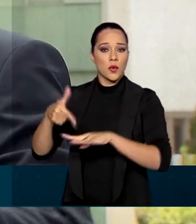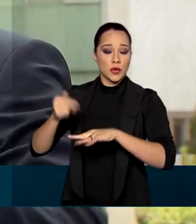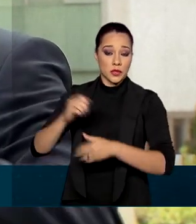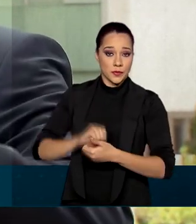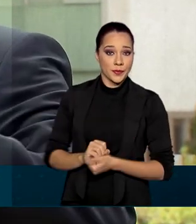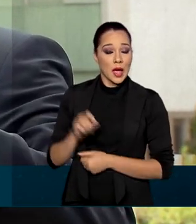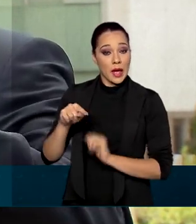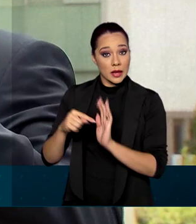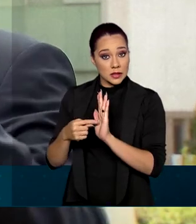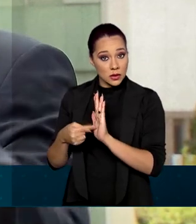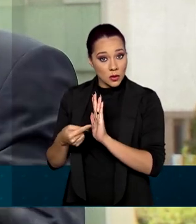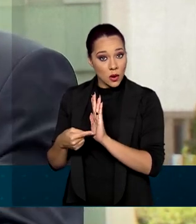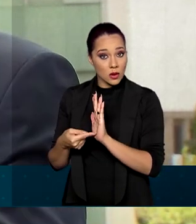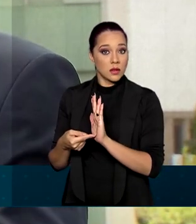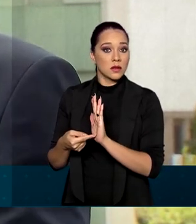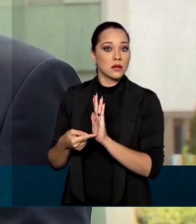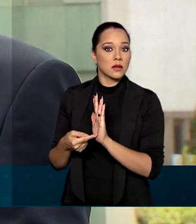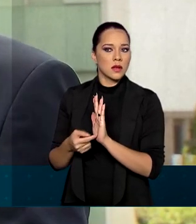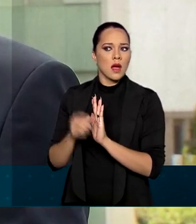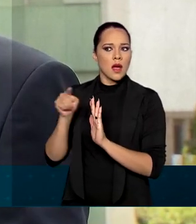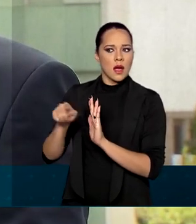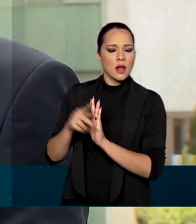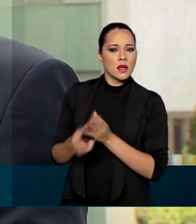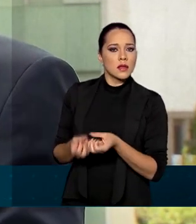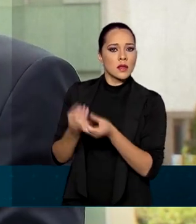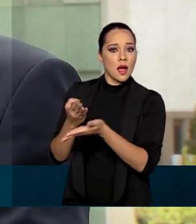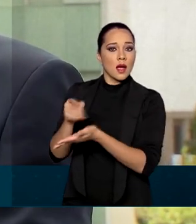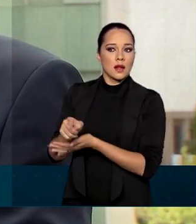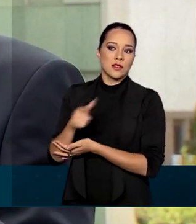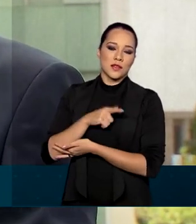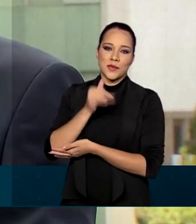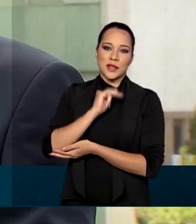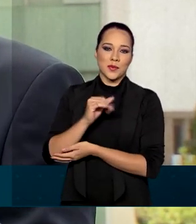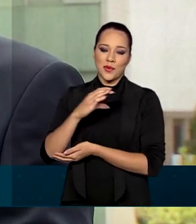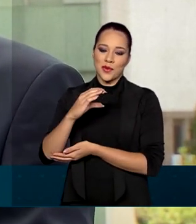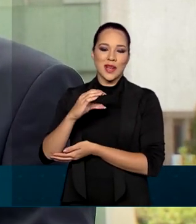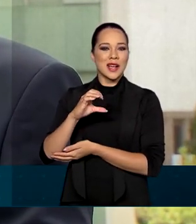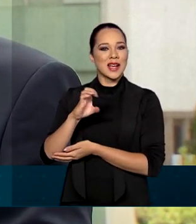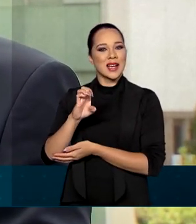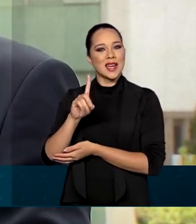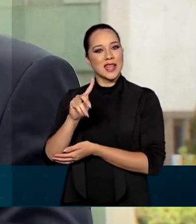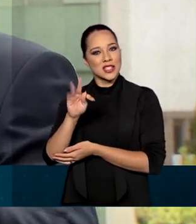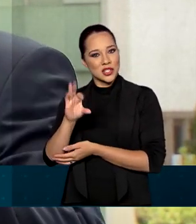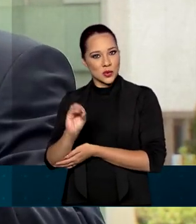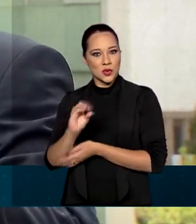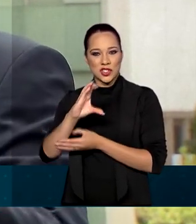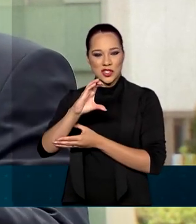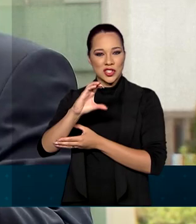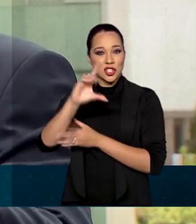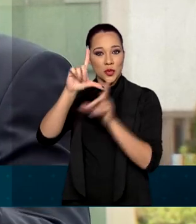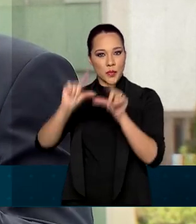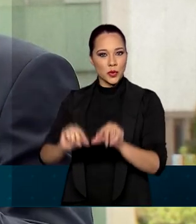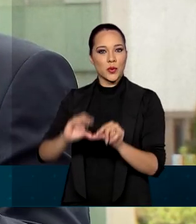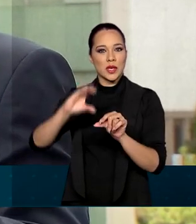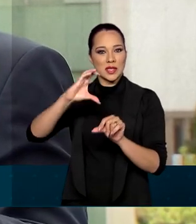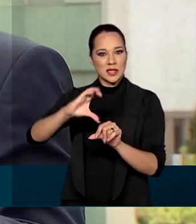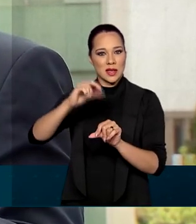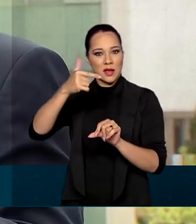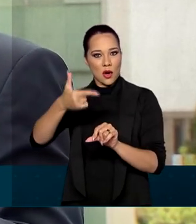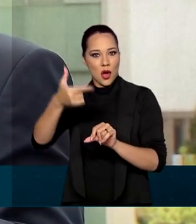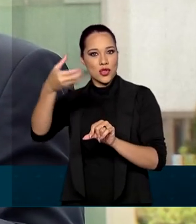Essa nota, ela proporciona a esse produtor emitir um crédito de descarbonização na quantidade